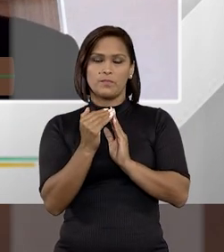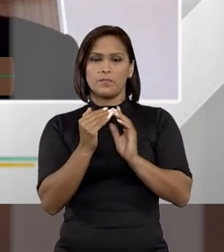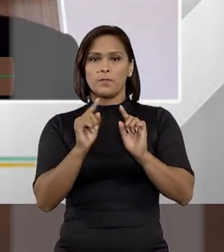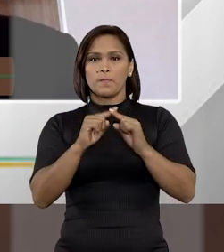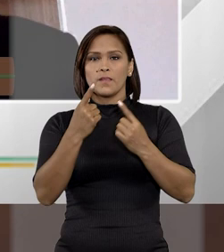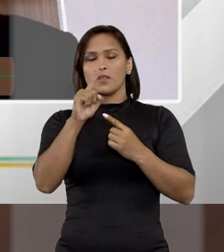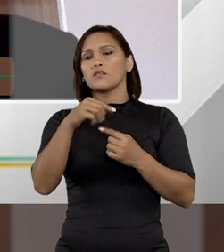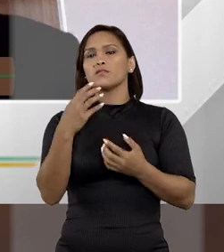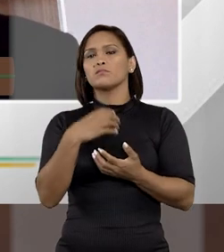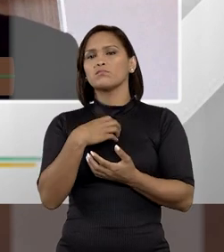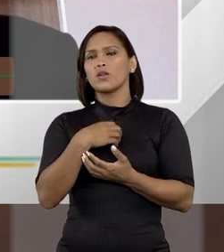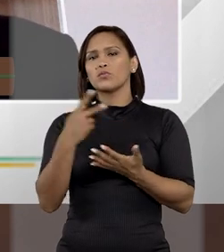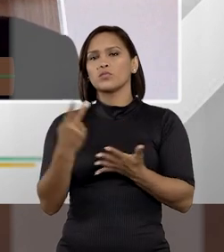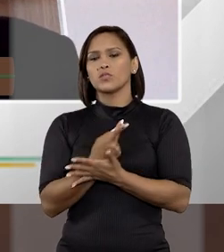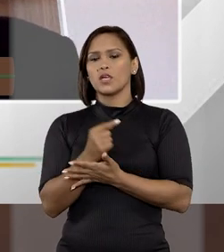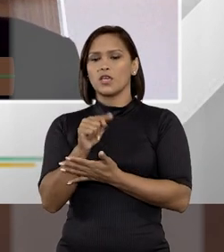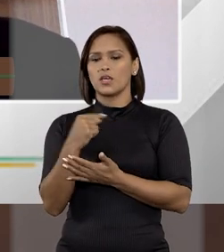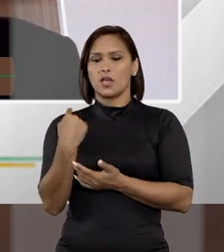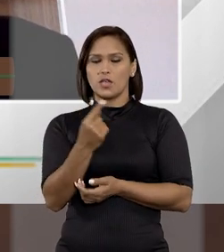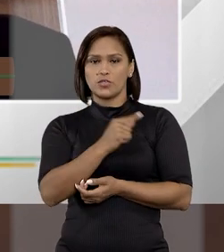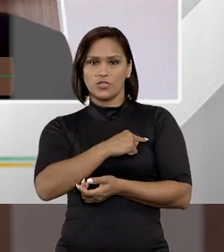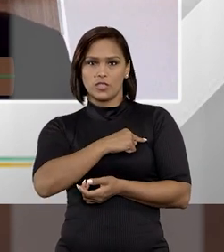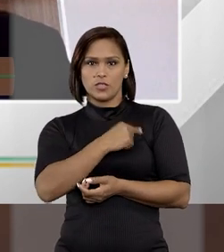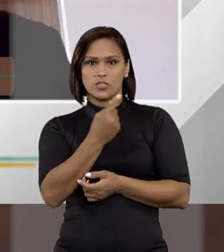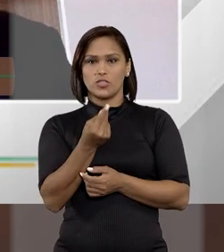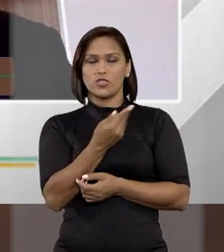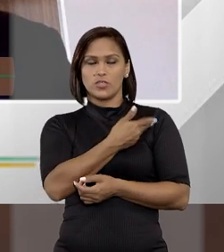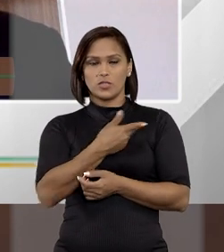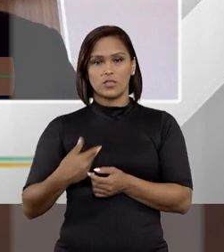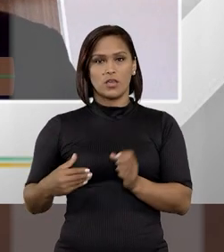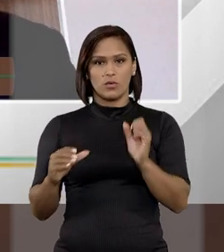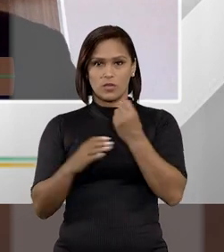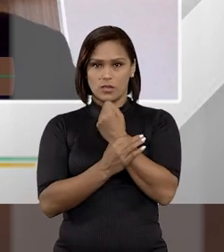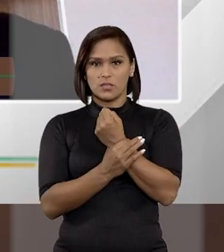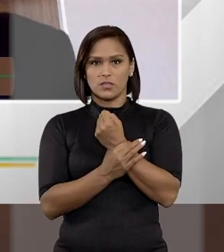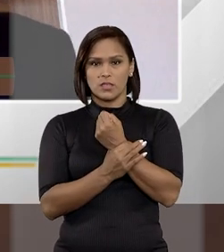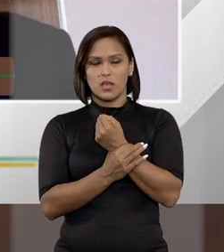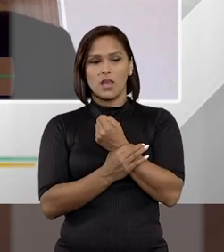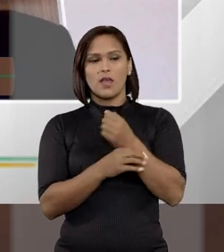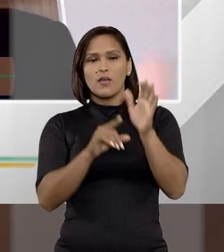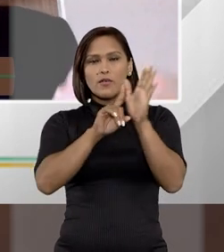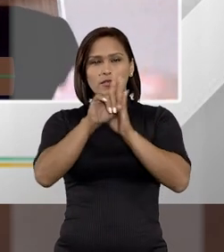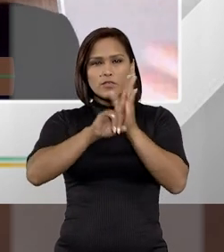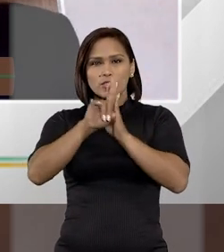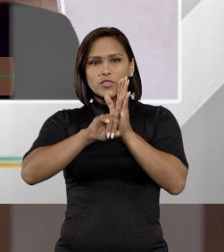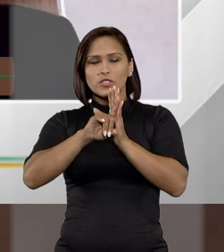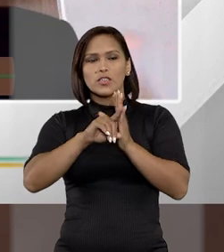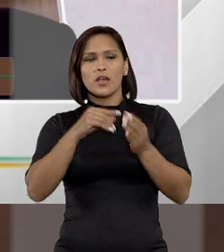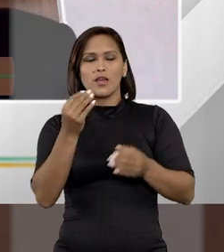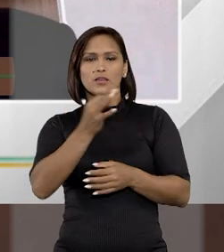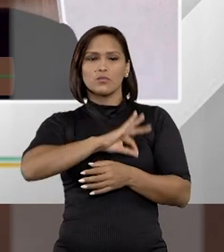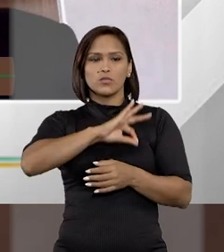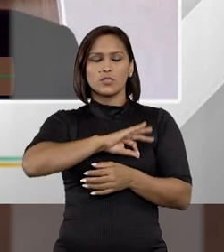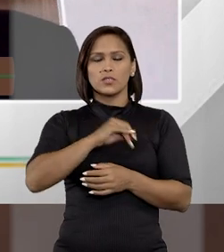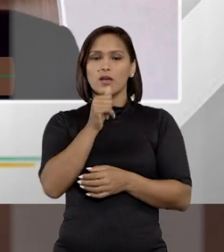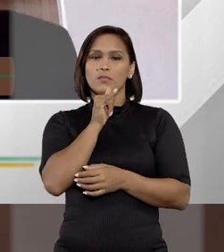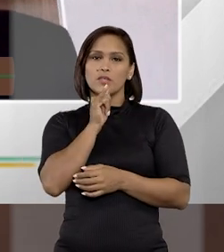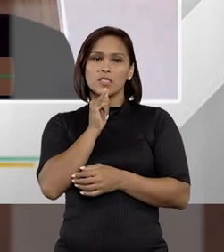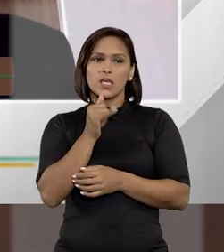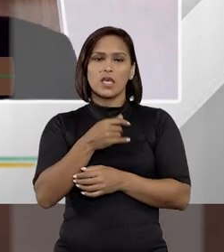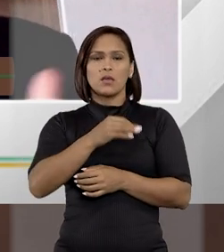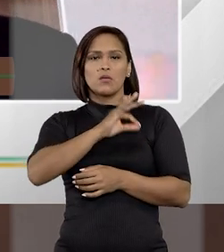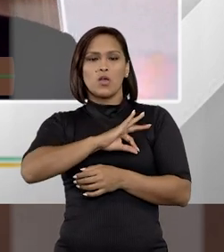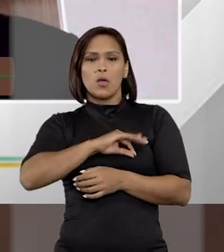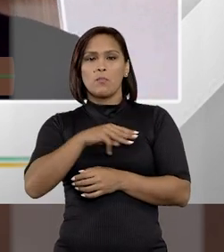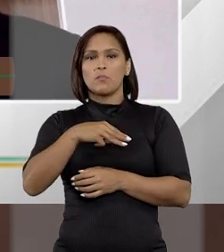Então, a situação seria a seguinte, agentes de segurança pública, então, que figurem como investigados num inquérito policial, por exemplo,